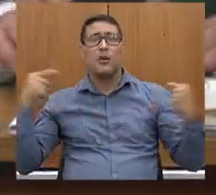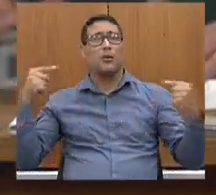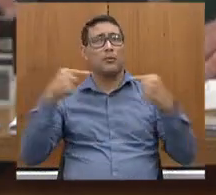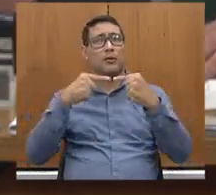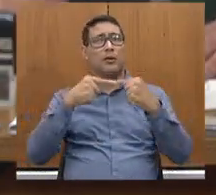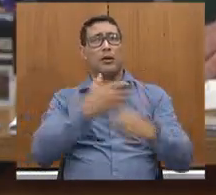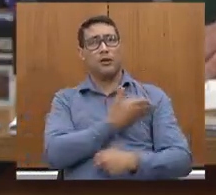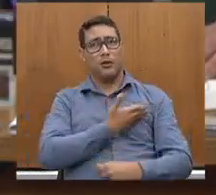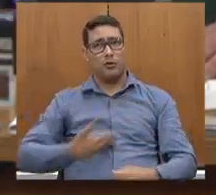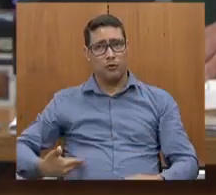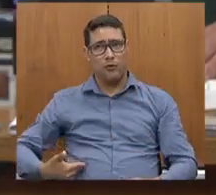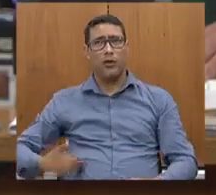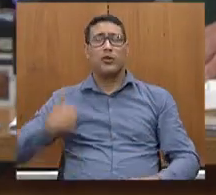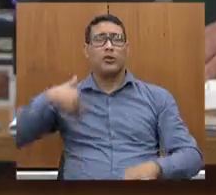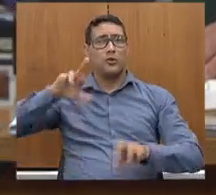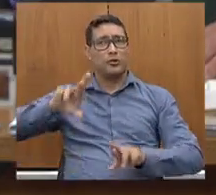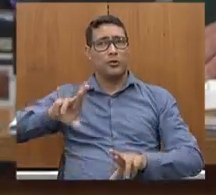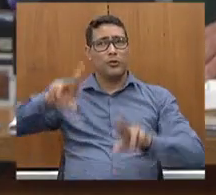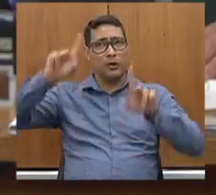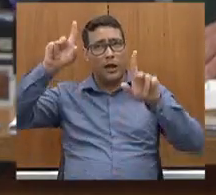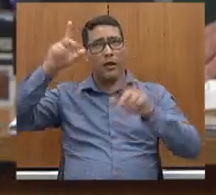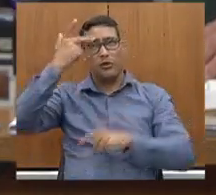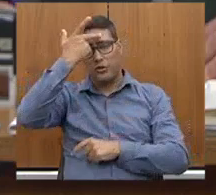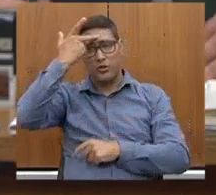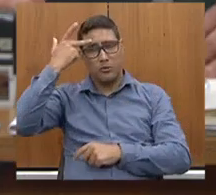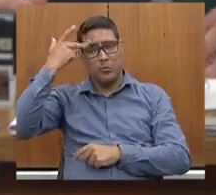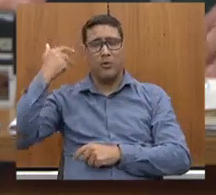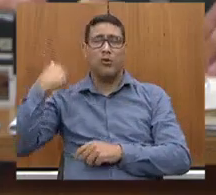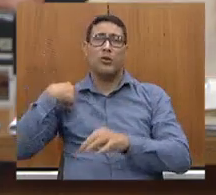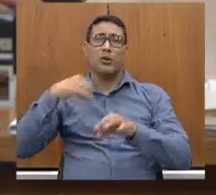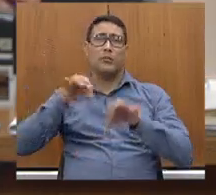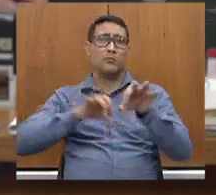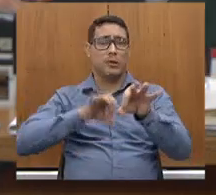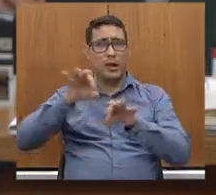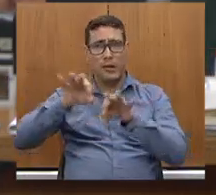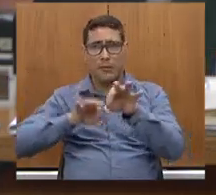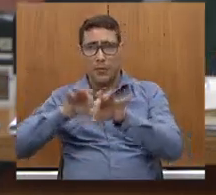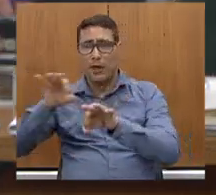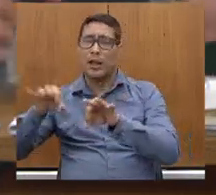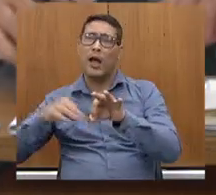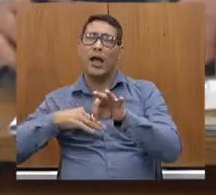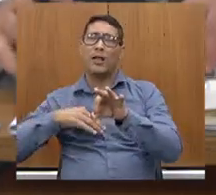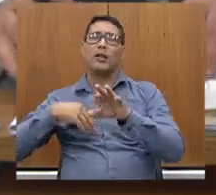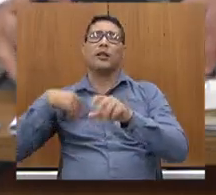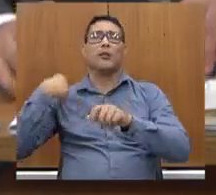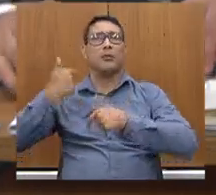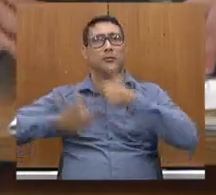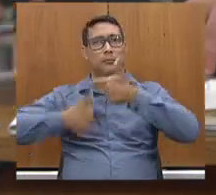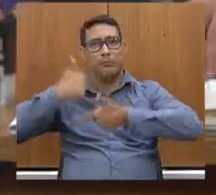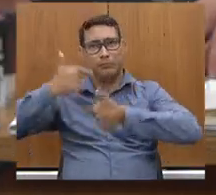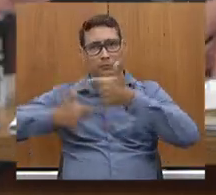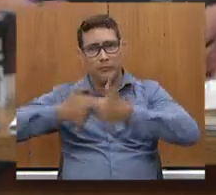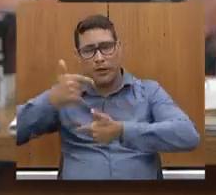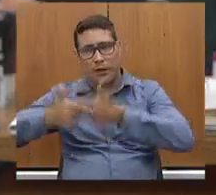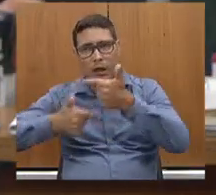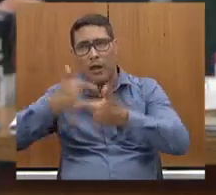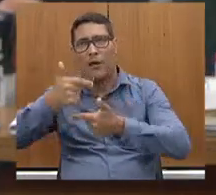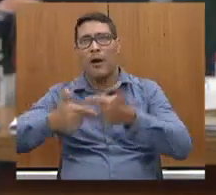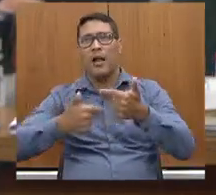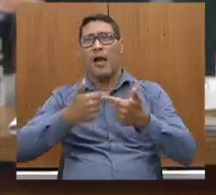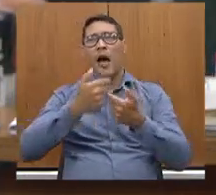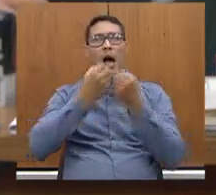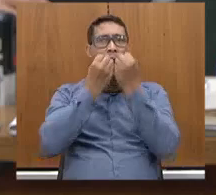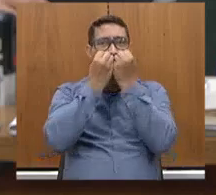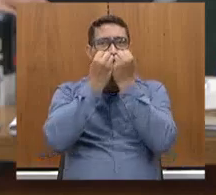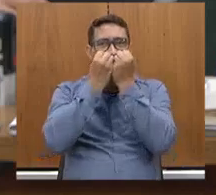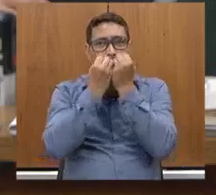diferenciado, com pessoas realmente preparadas e dispostas a trabalhar, viu, Sámi? Que coisa bacana, como é